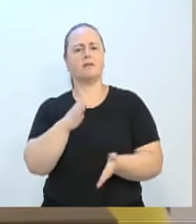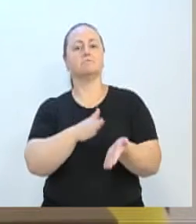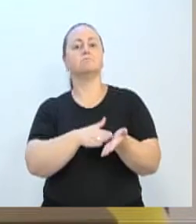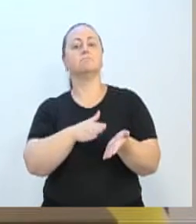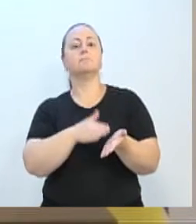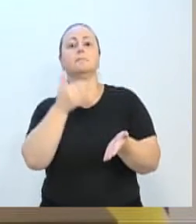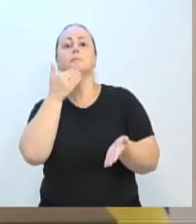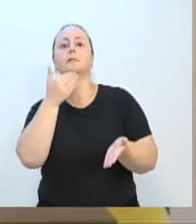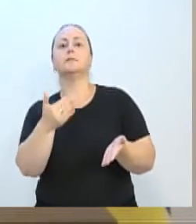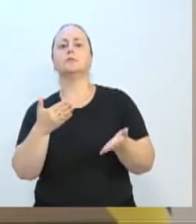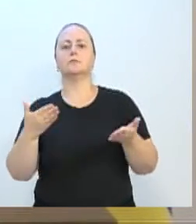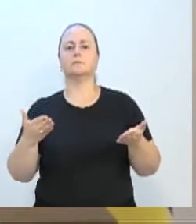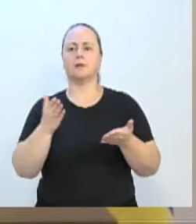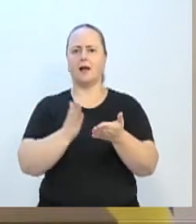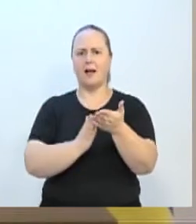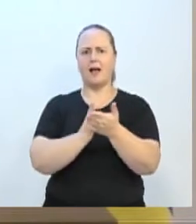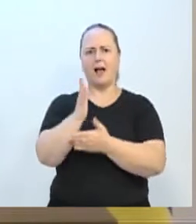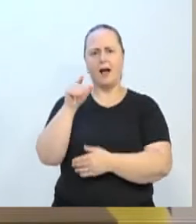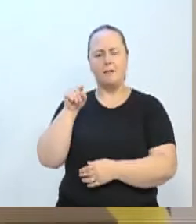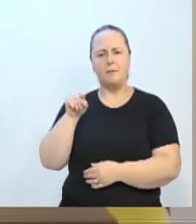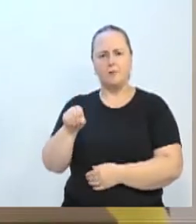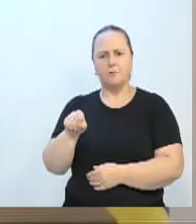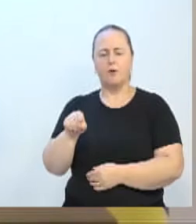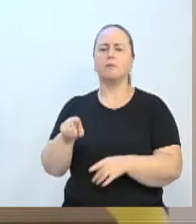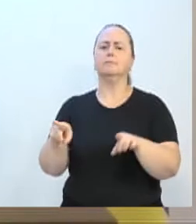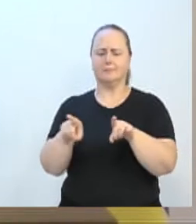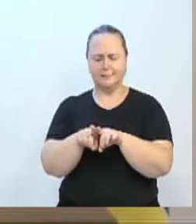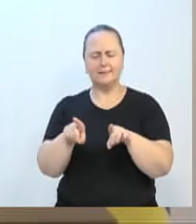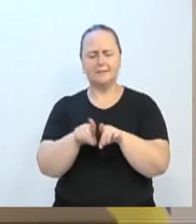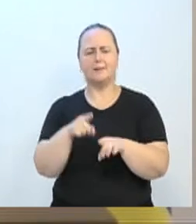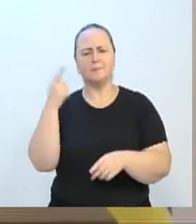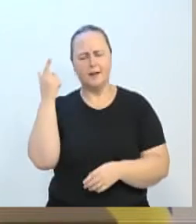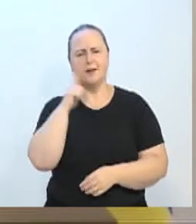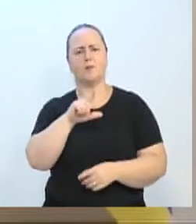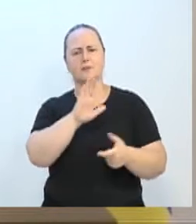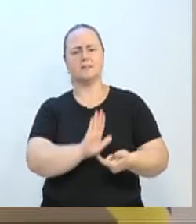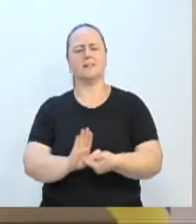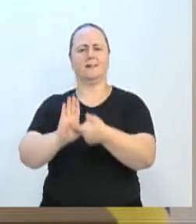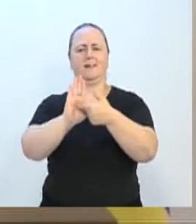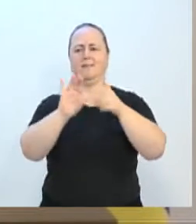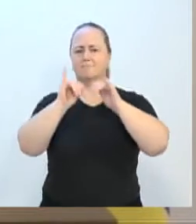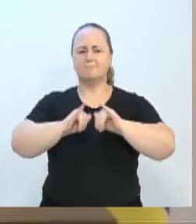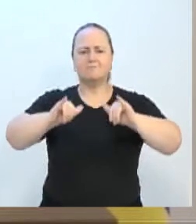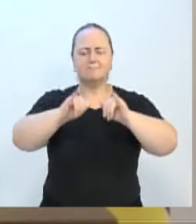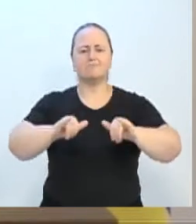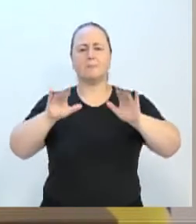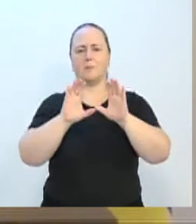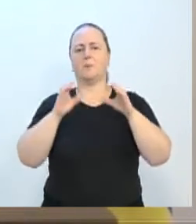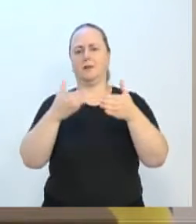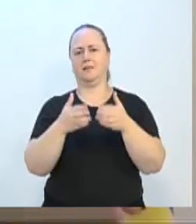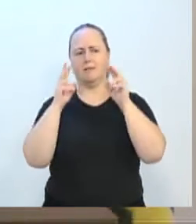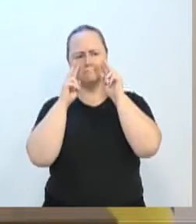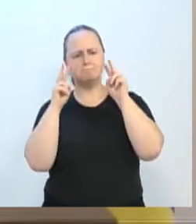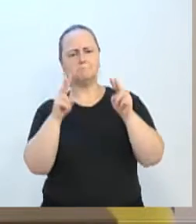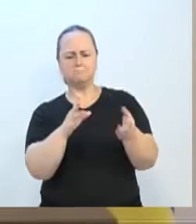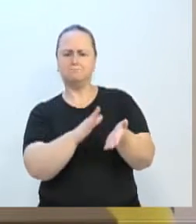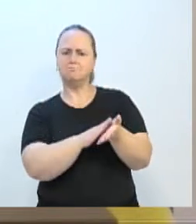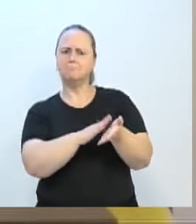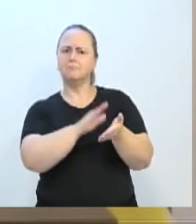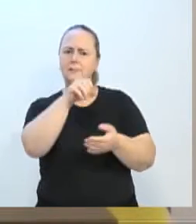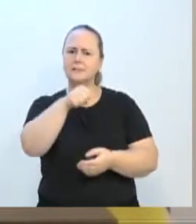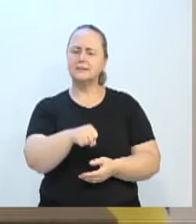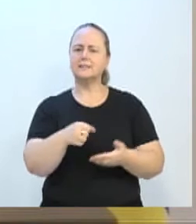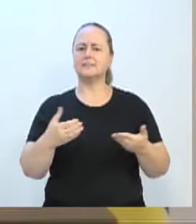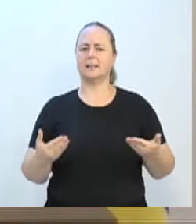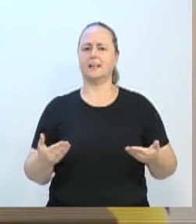quando as coisas saem, vereadorito, a gente precisa também aqui trazer as informações para a comunidade e reconhecer. Sei que, muitas vezes, os